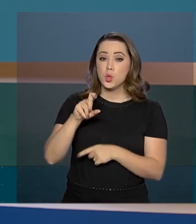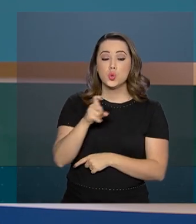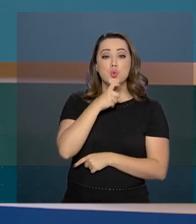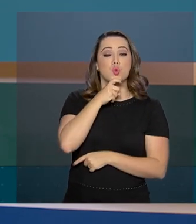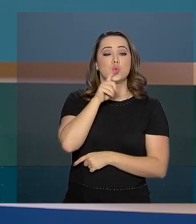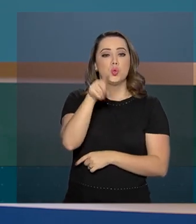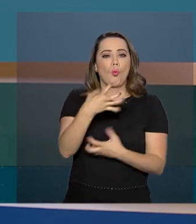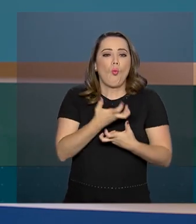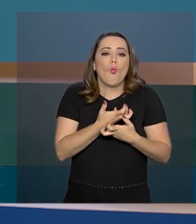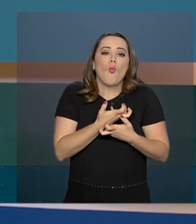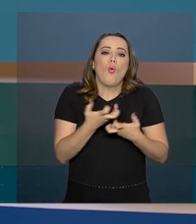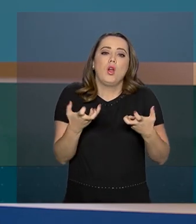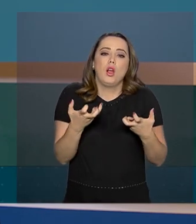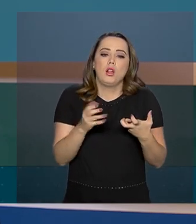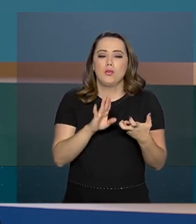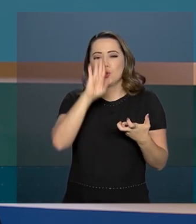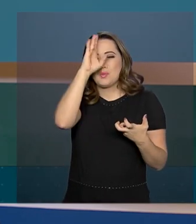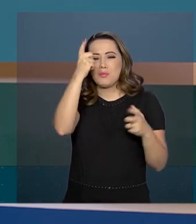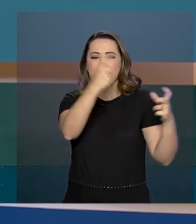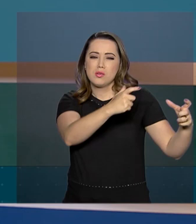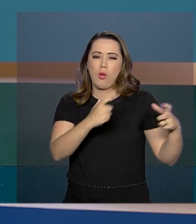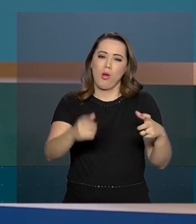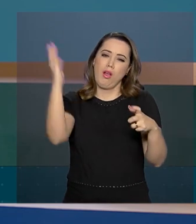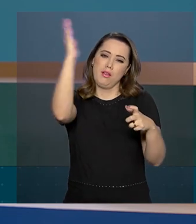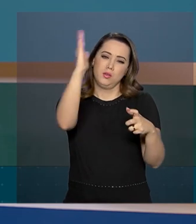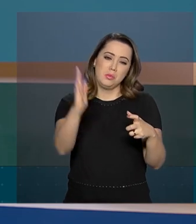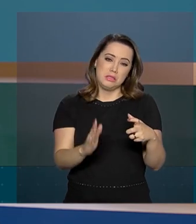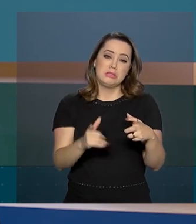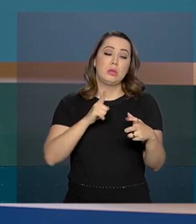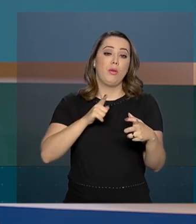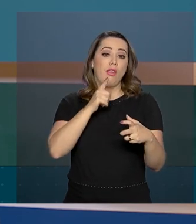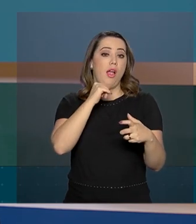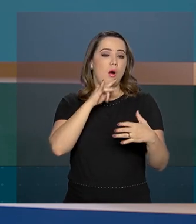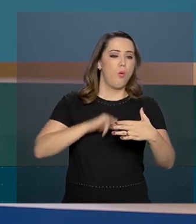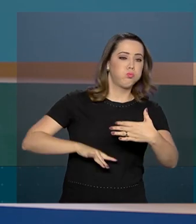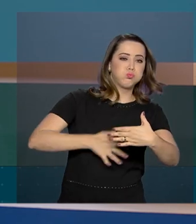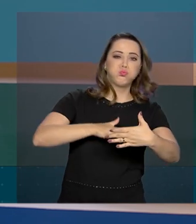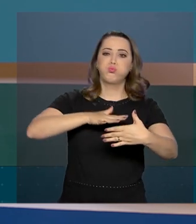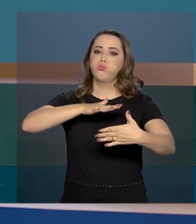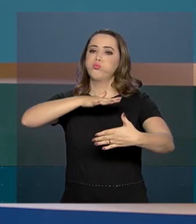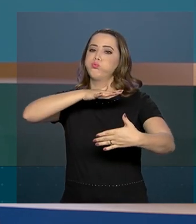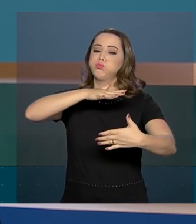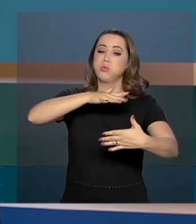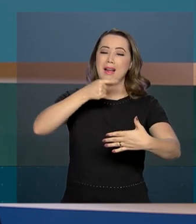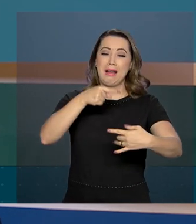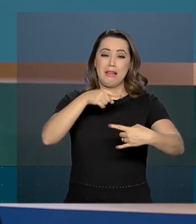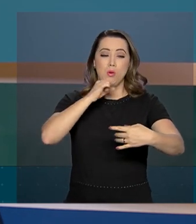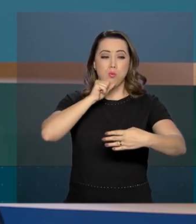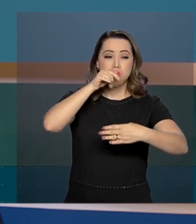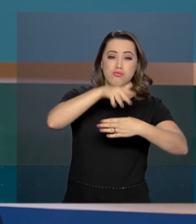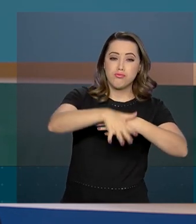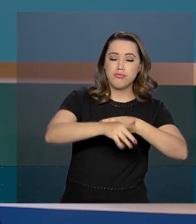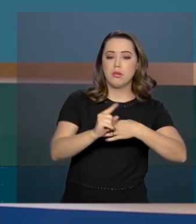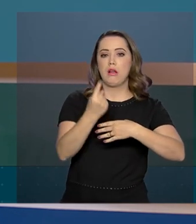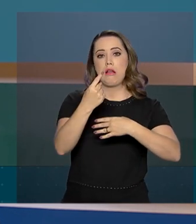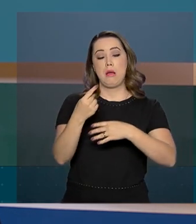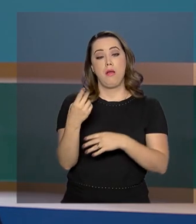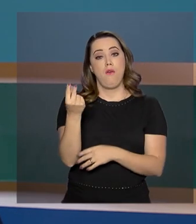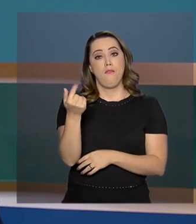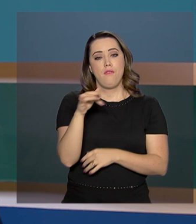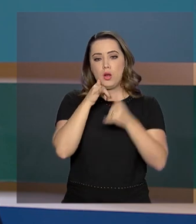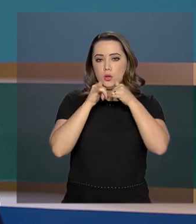hidrográficas que abastecem o sistema interligado nacional. Com isso, a energia elétrica fica mais cara, em R$